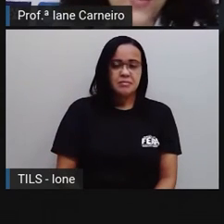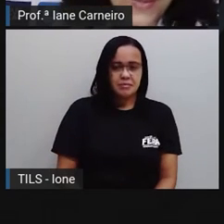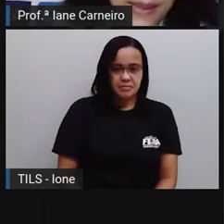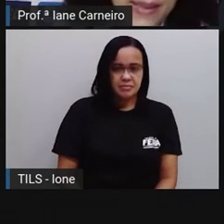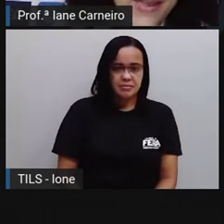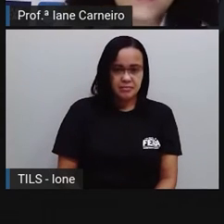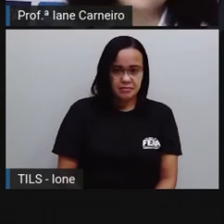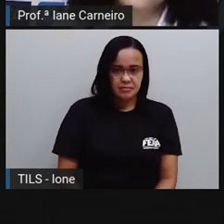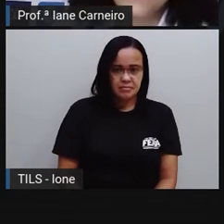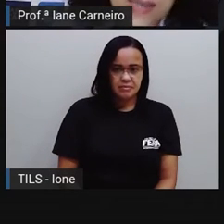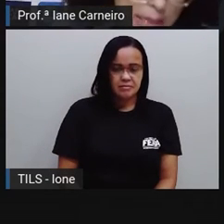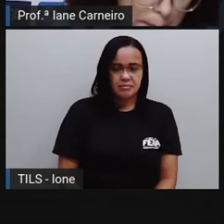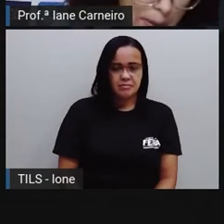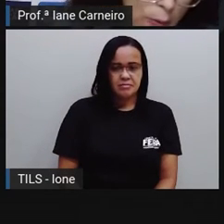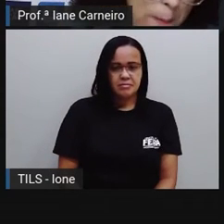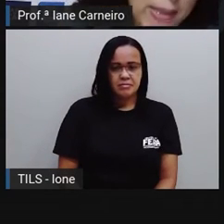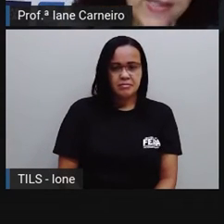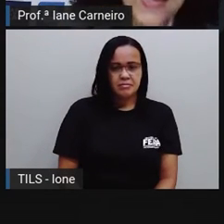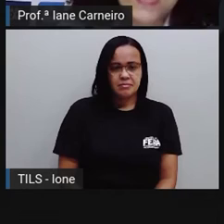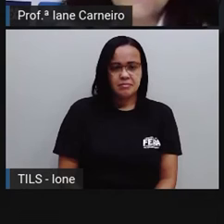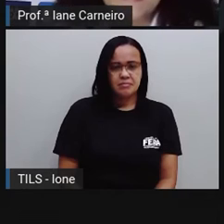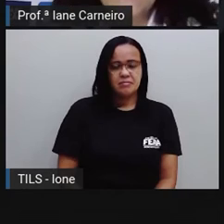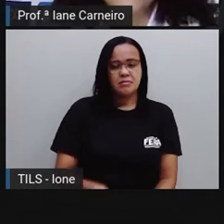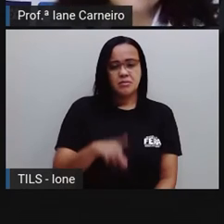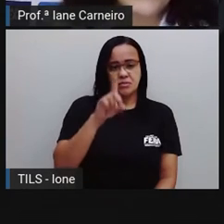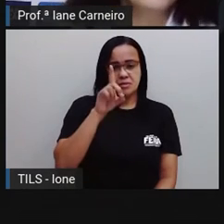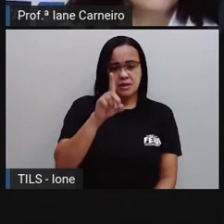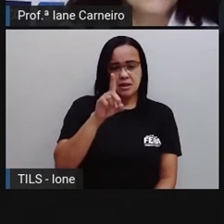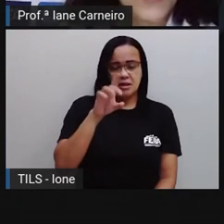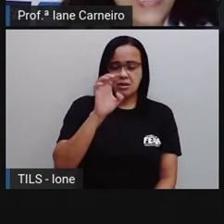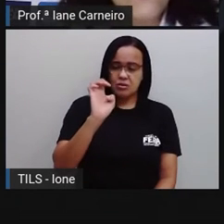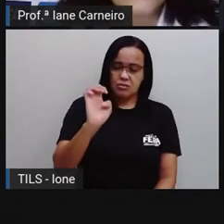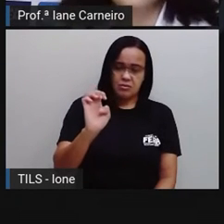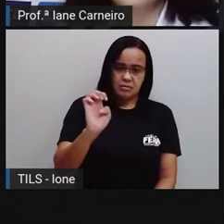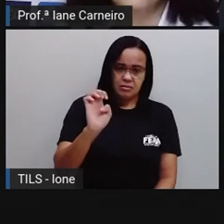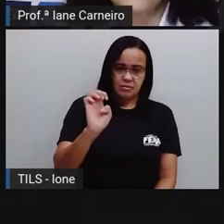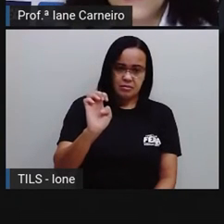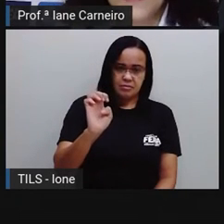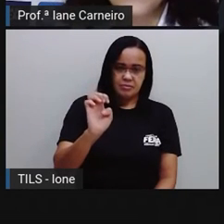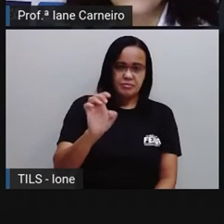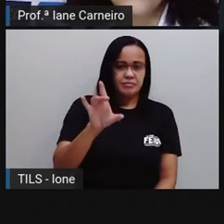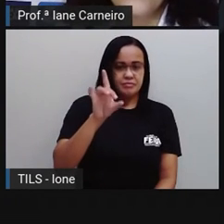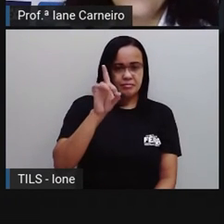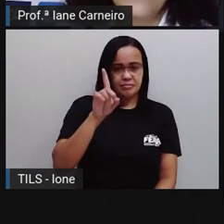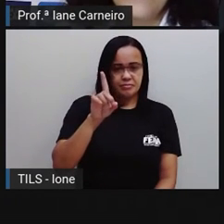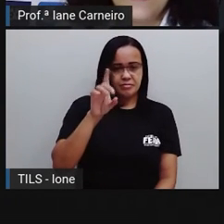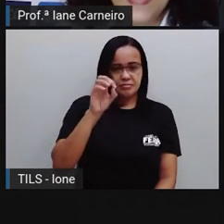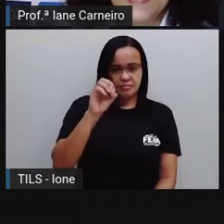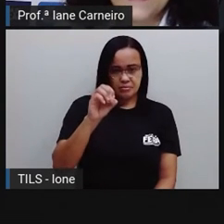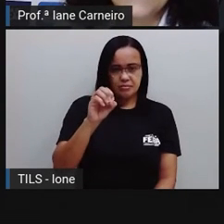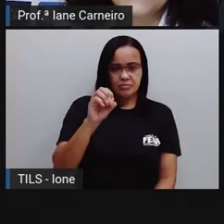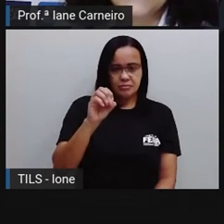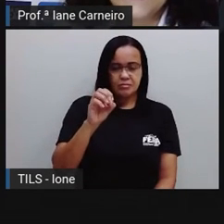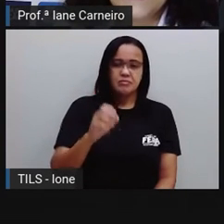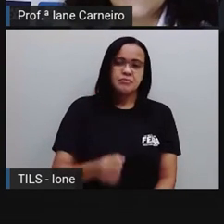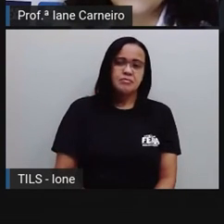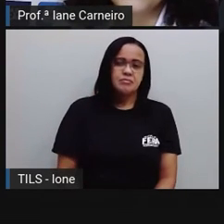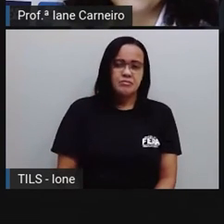colocar só o D, né? Tem que ser, pra formar a sílaba, a consoante e a vogal. Então, D e o E.